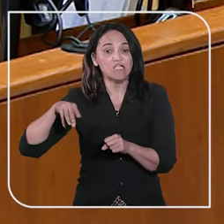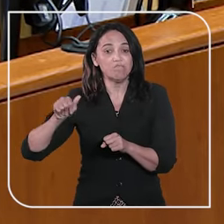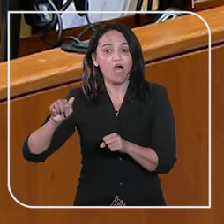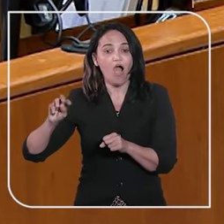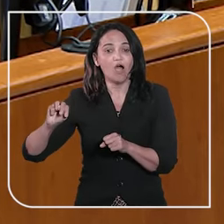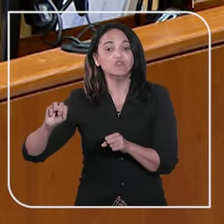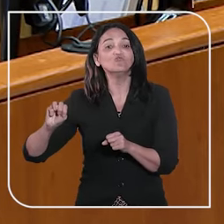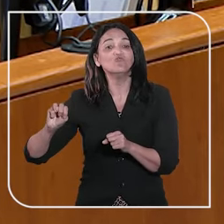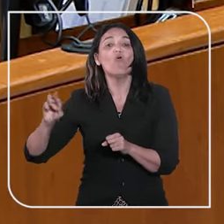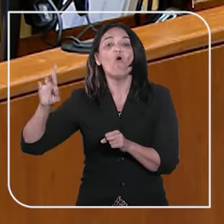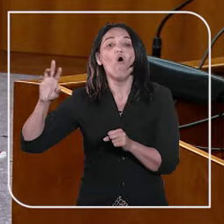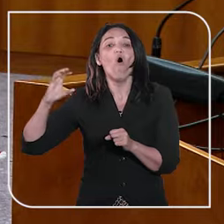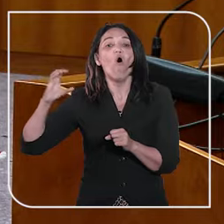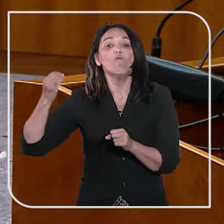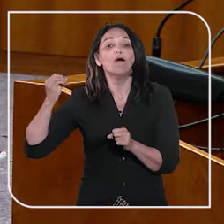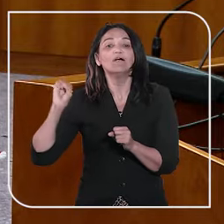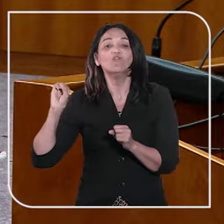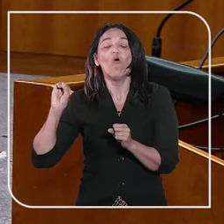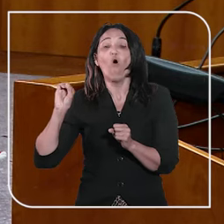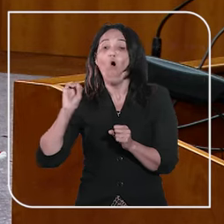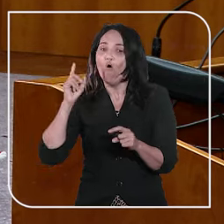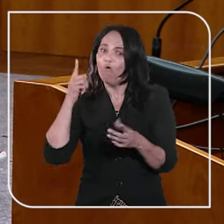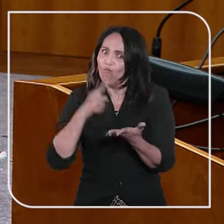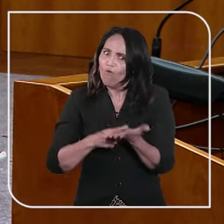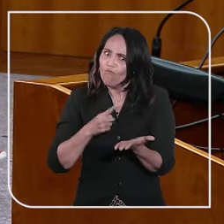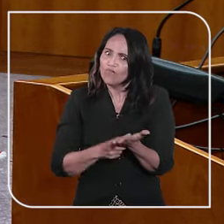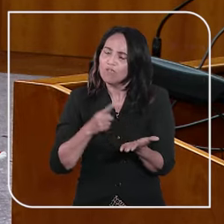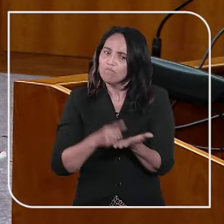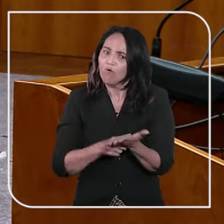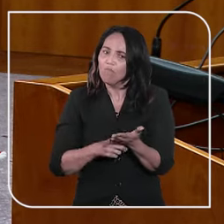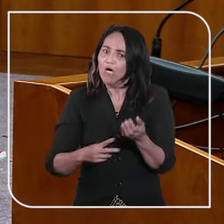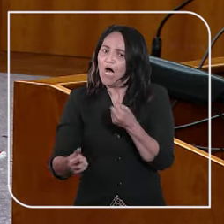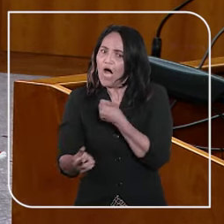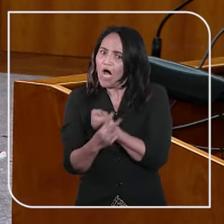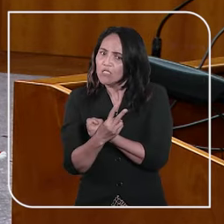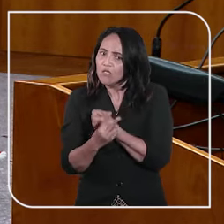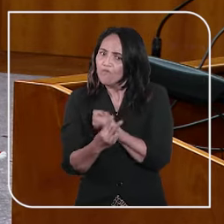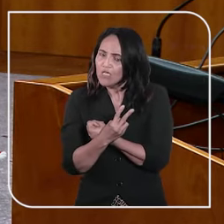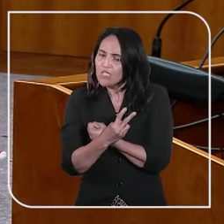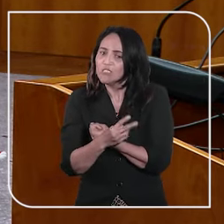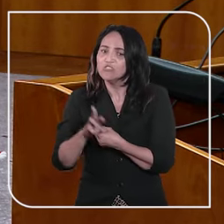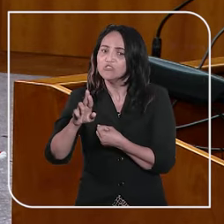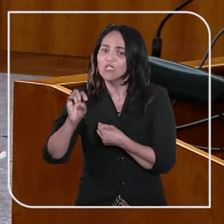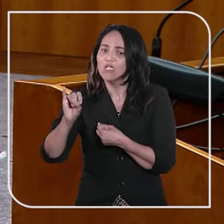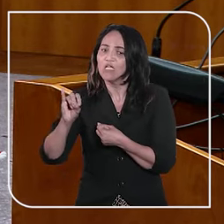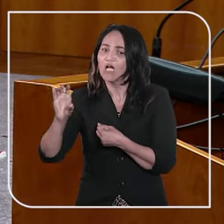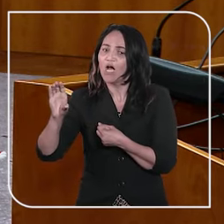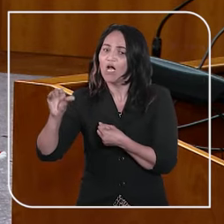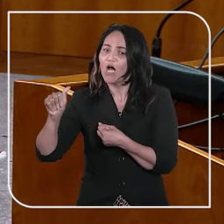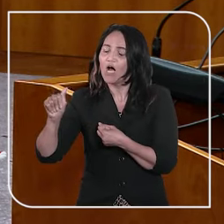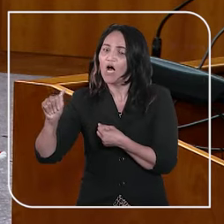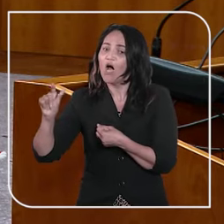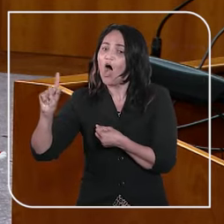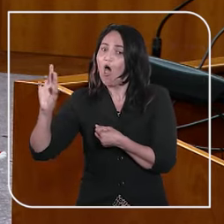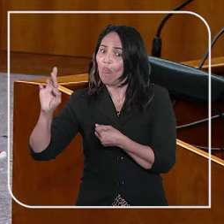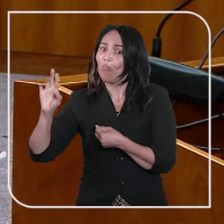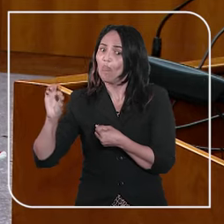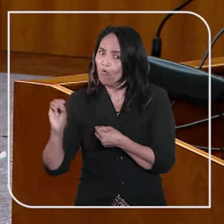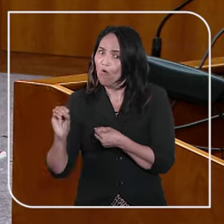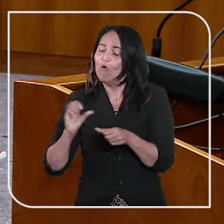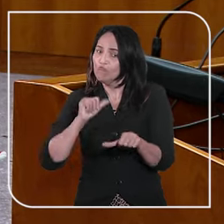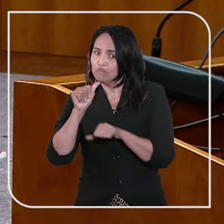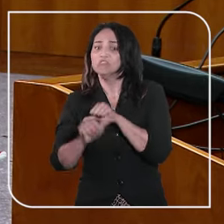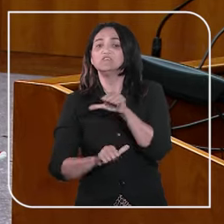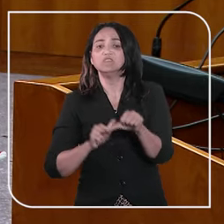estrangeira contra o atleta. Ao STJ, a defesa de Ricardo Falco alegou que a transferência da execução da pena não